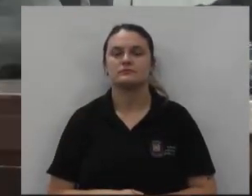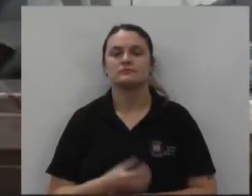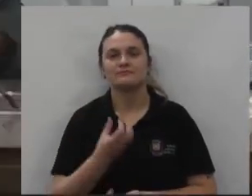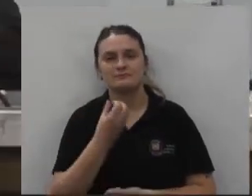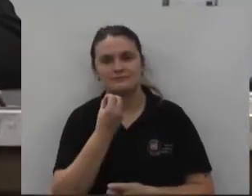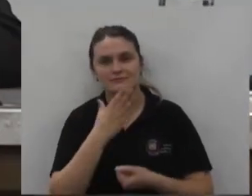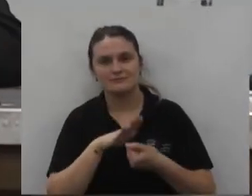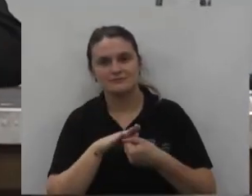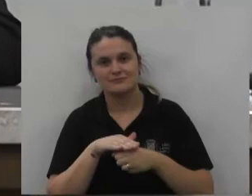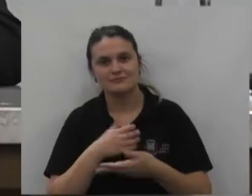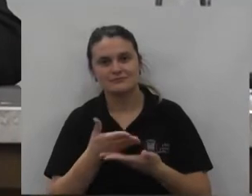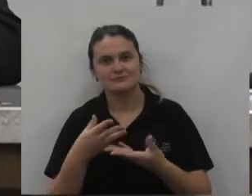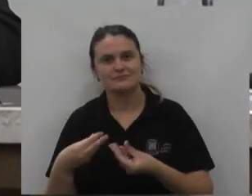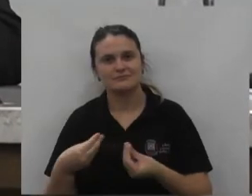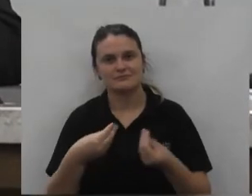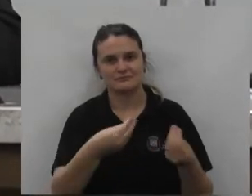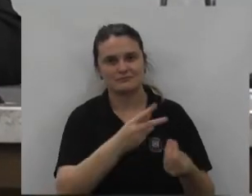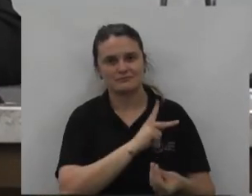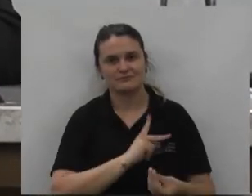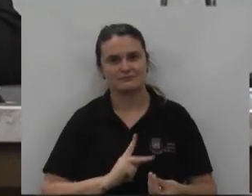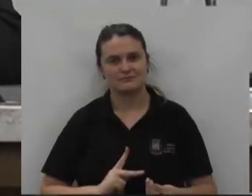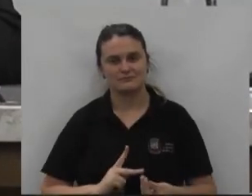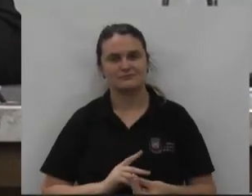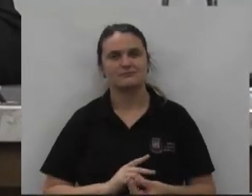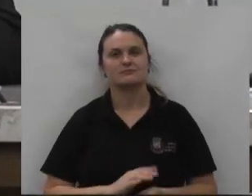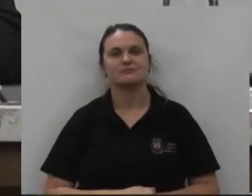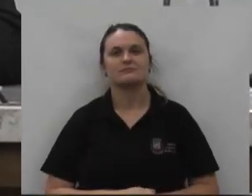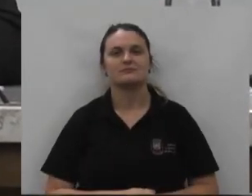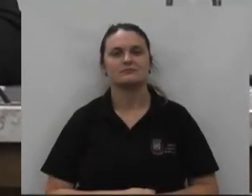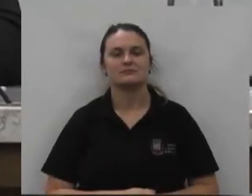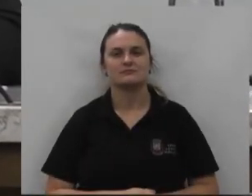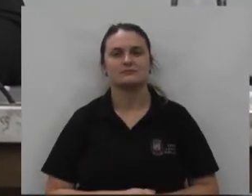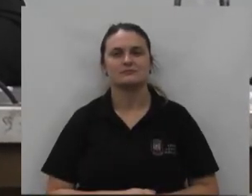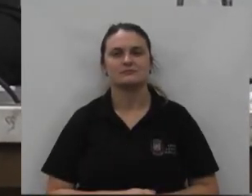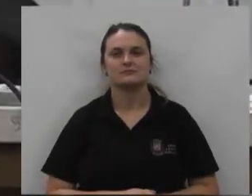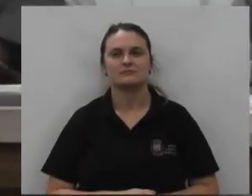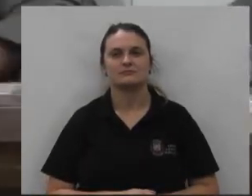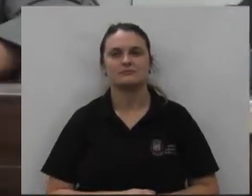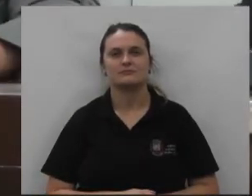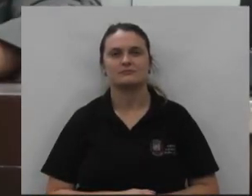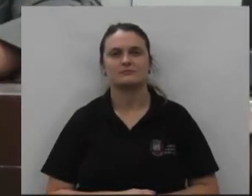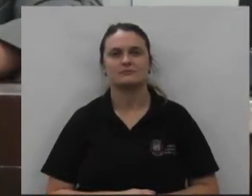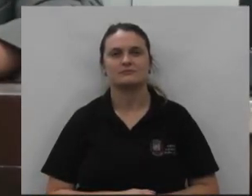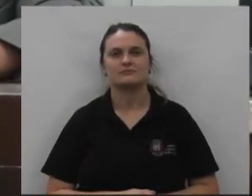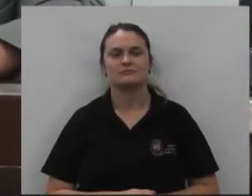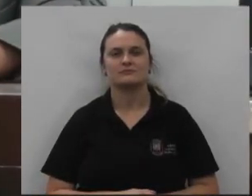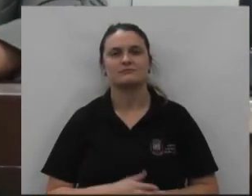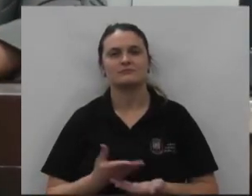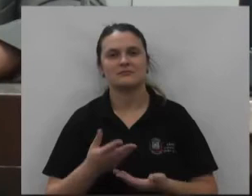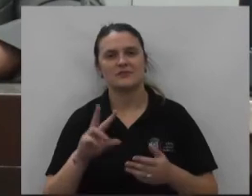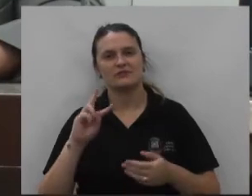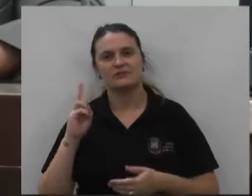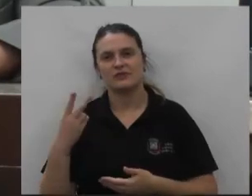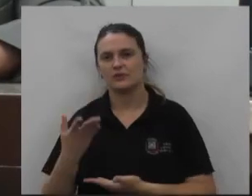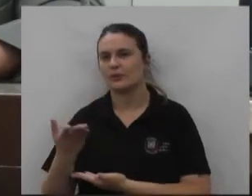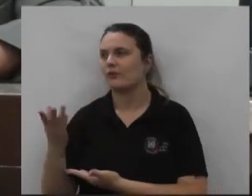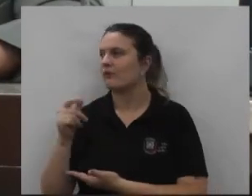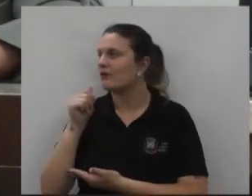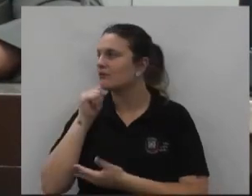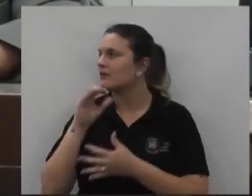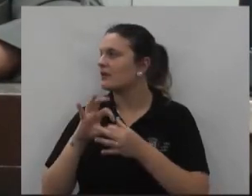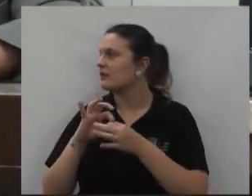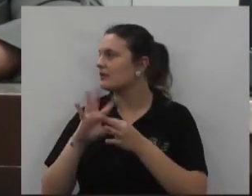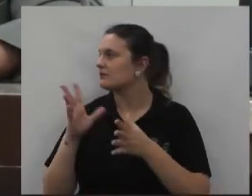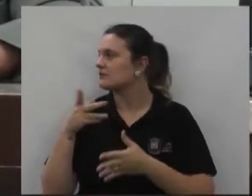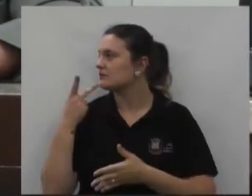boa noite a todos e devolvo a presidência novamente para o vereador Almeida senhor Gaifilho senhores vereadores a palavra ainda